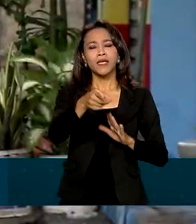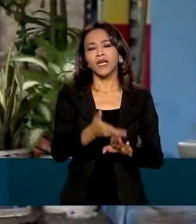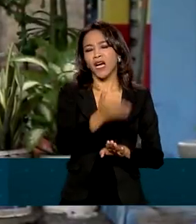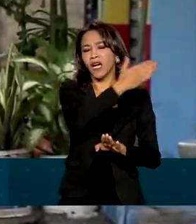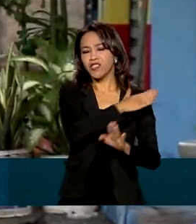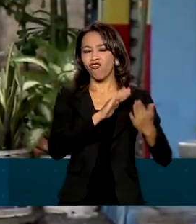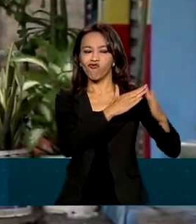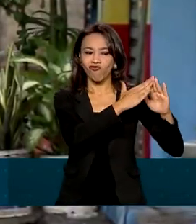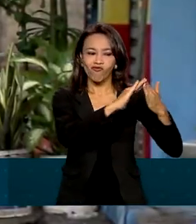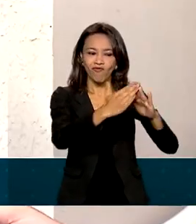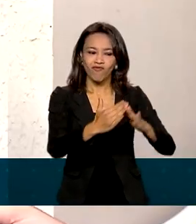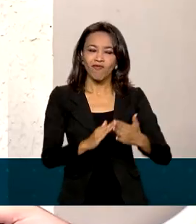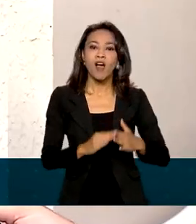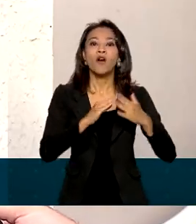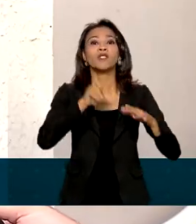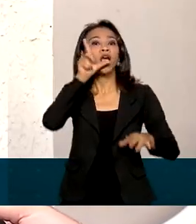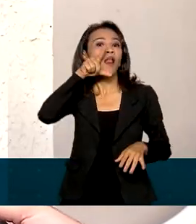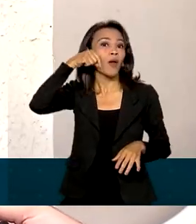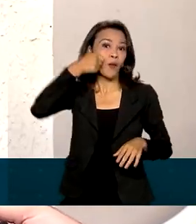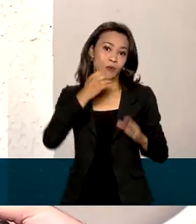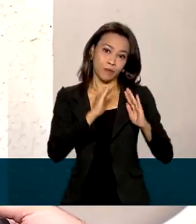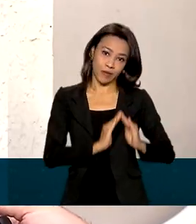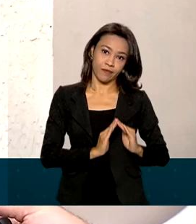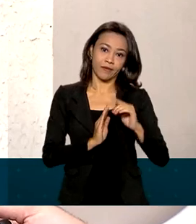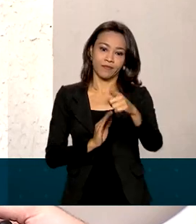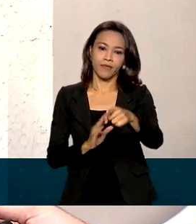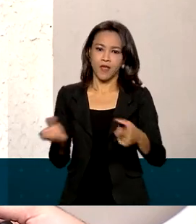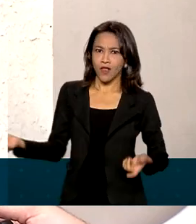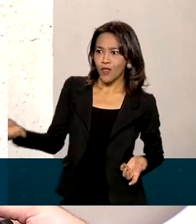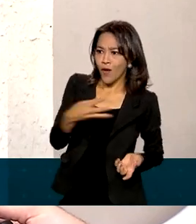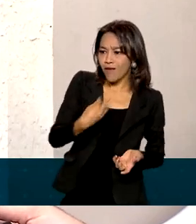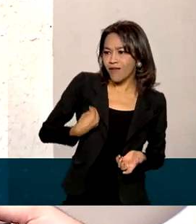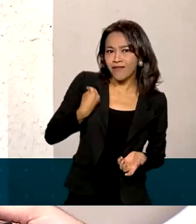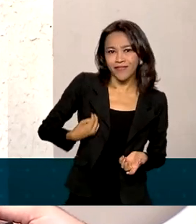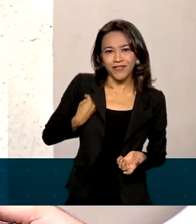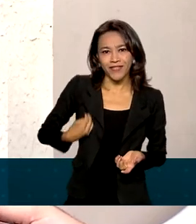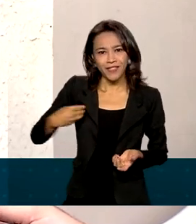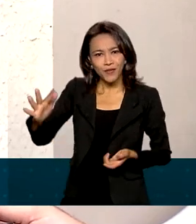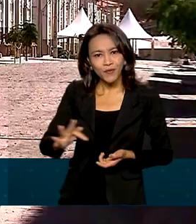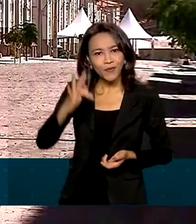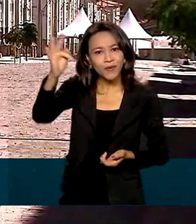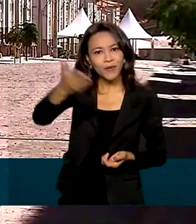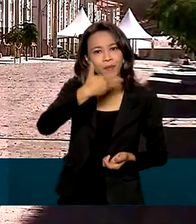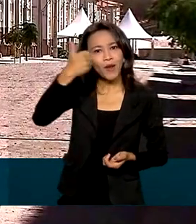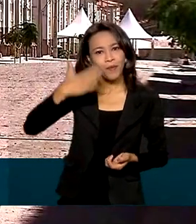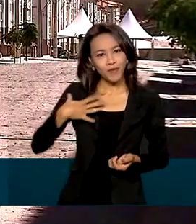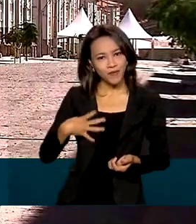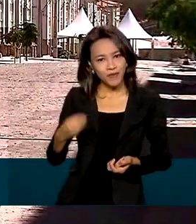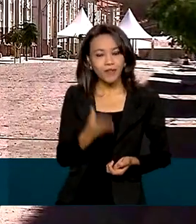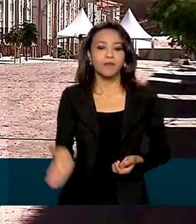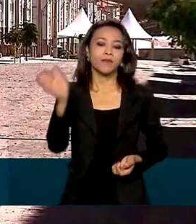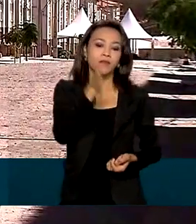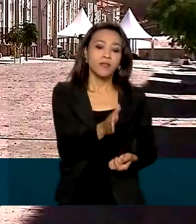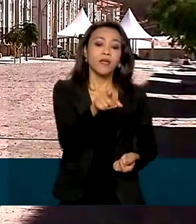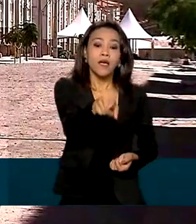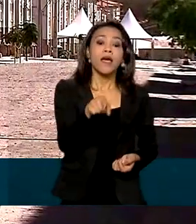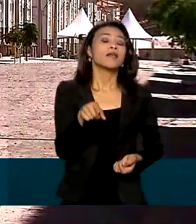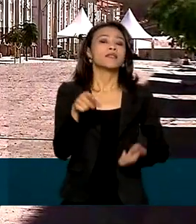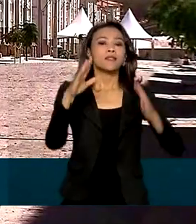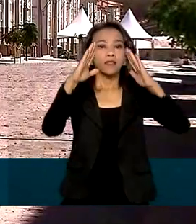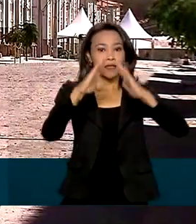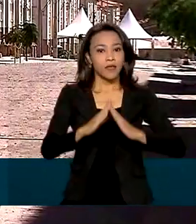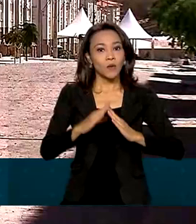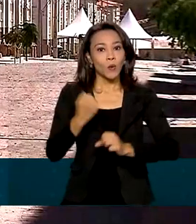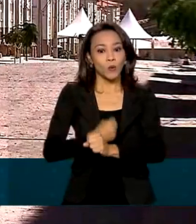favela em Alagoas. Uma vida nova. Dar uma vida nova e um futuro melhor para os meus filhos. Recentemente, o Casa Verde e